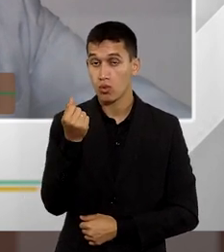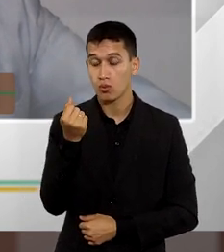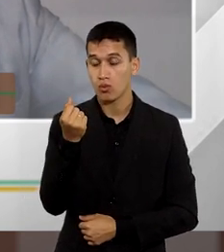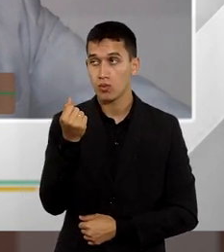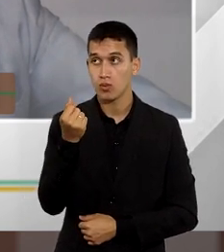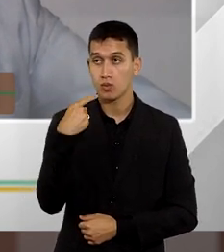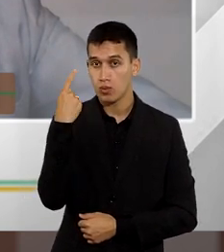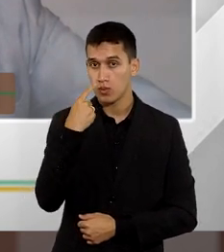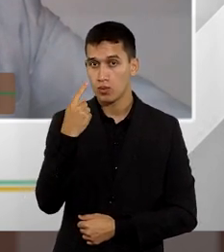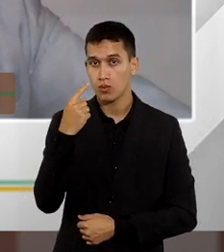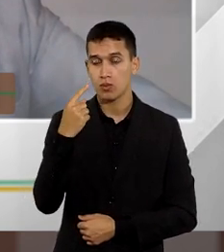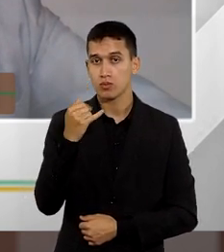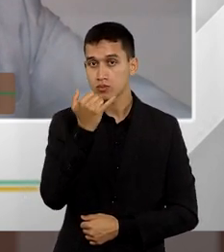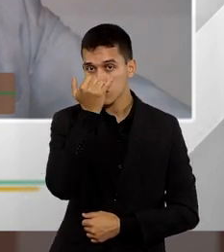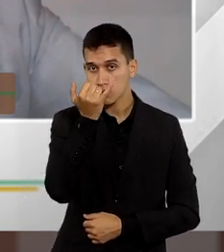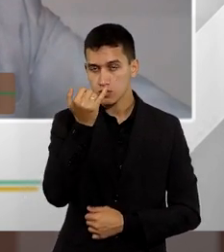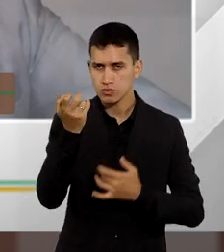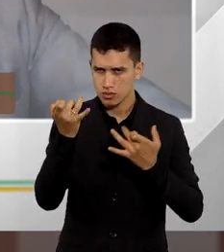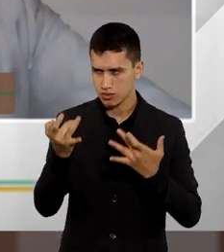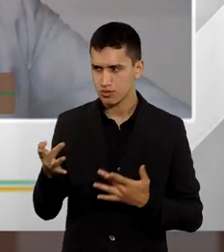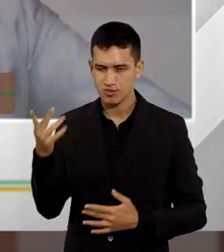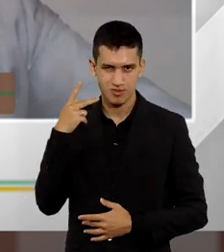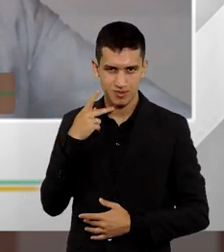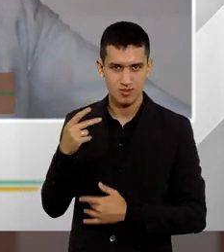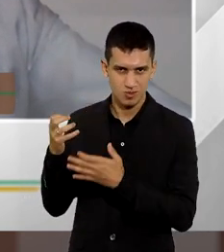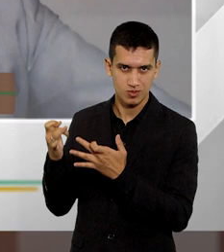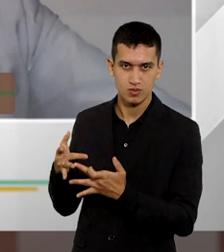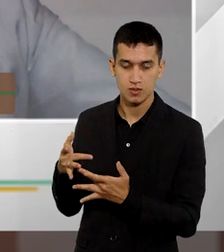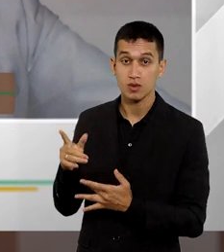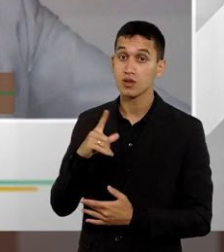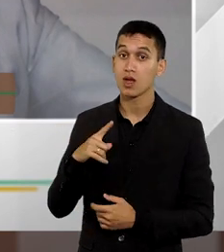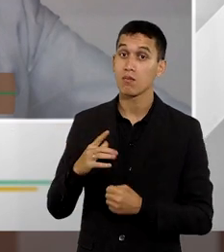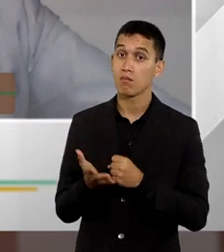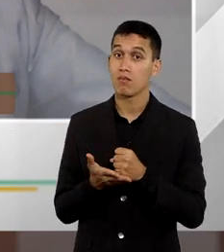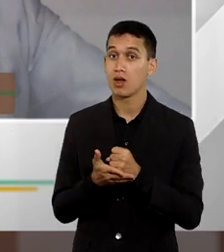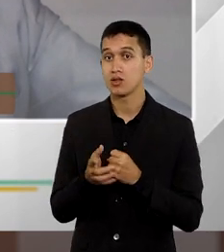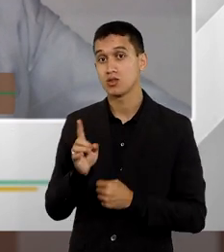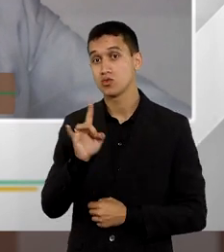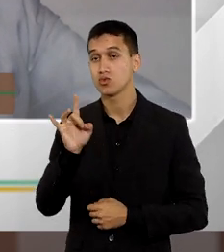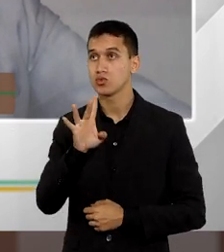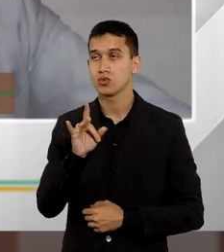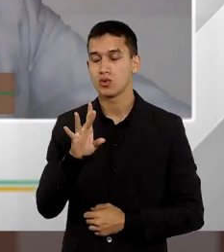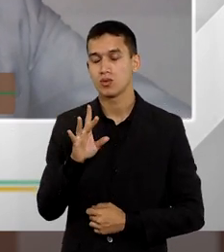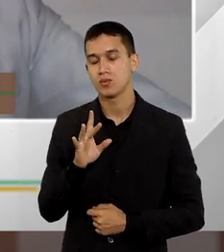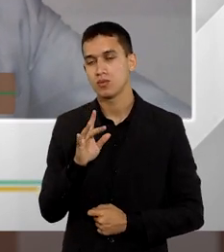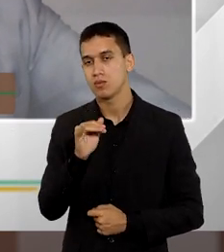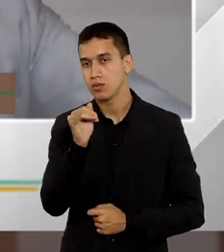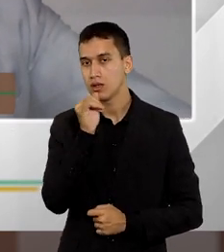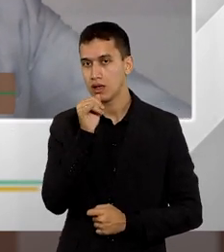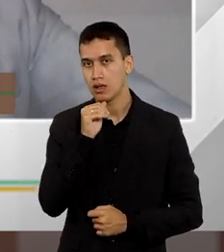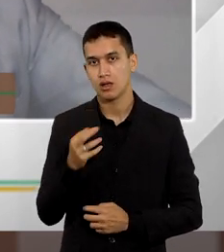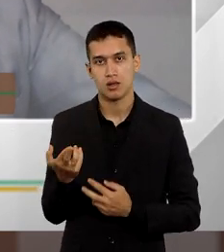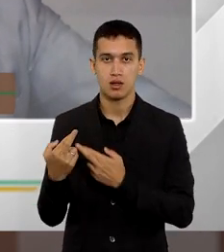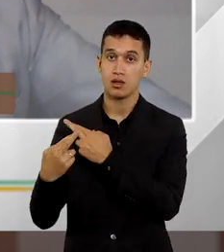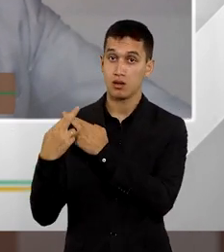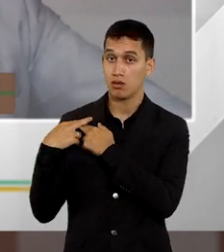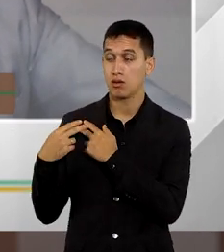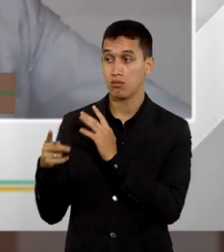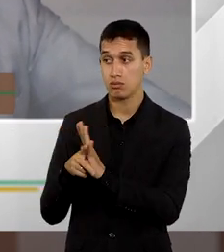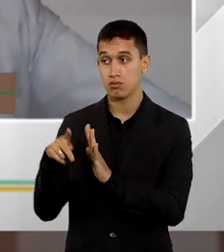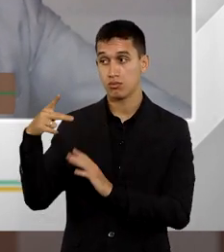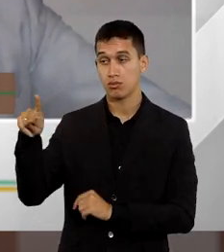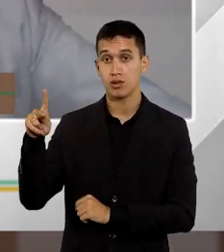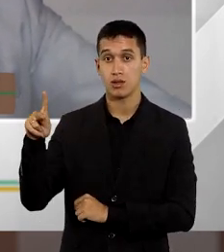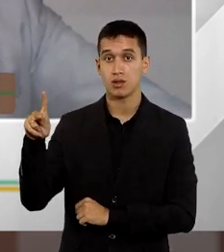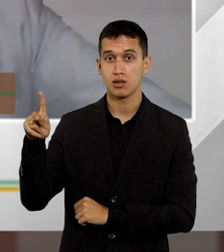disse o nosso procurador de honorários, Sérgio Ludmer, ela tem como base não só essa questão da responsabilidade do